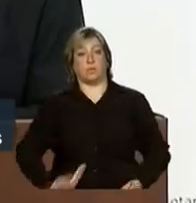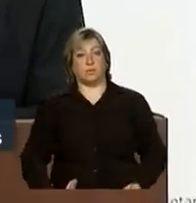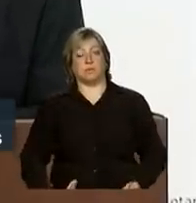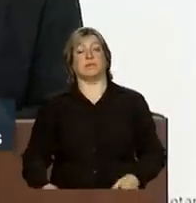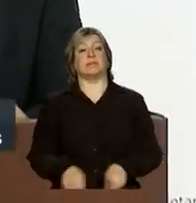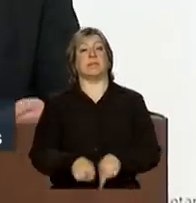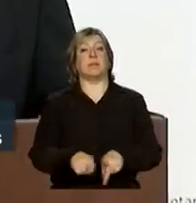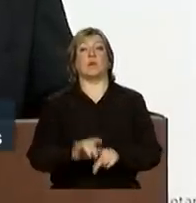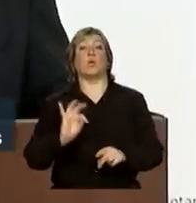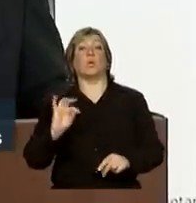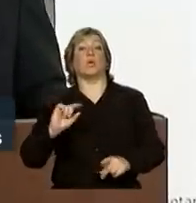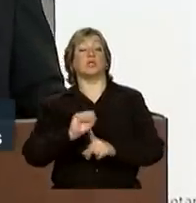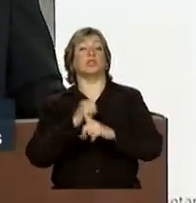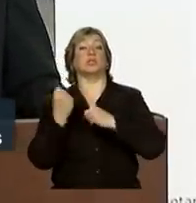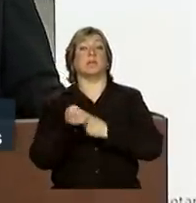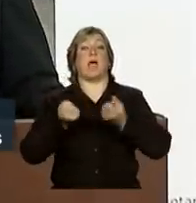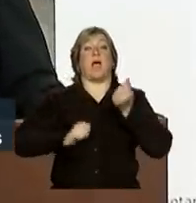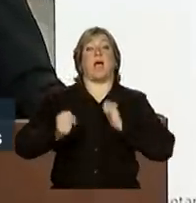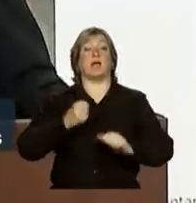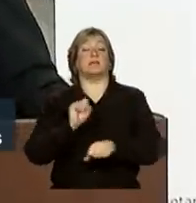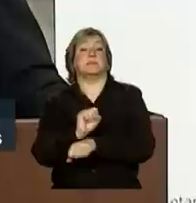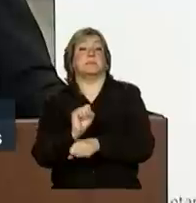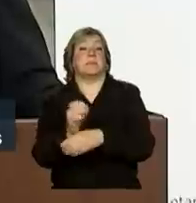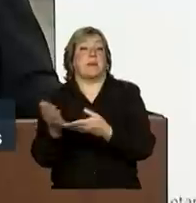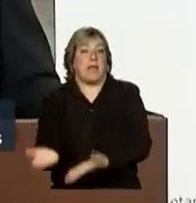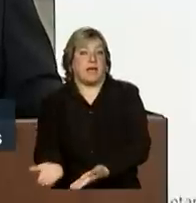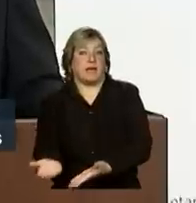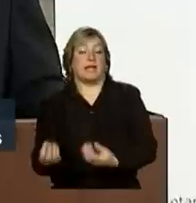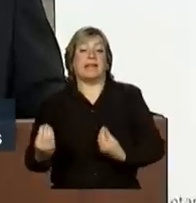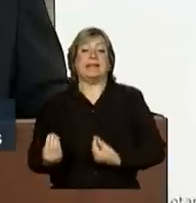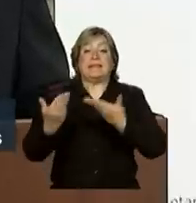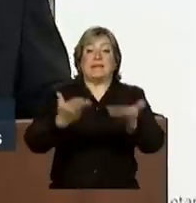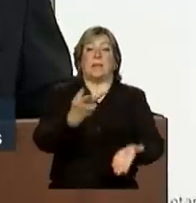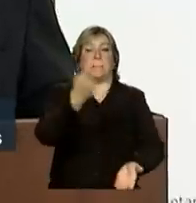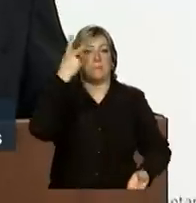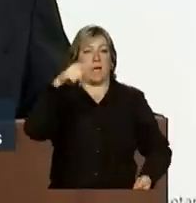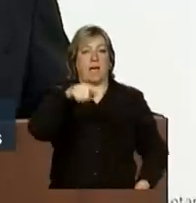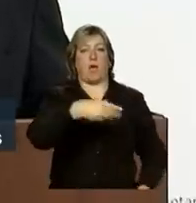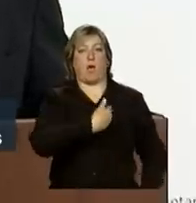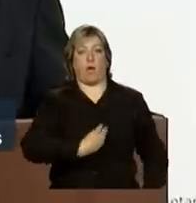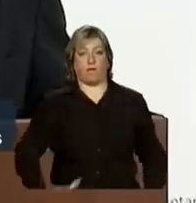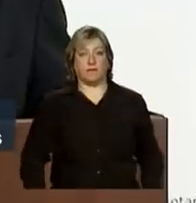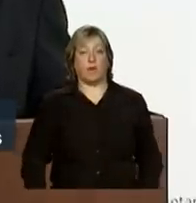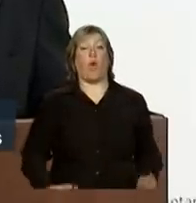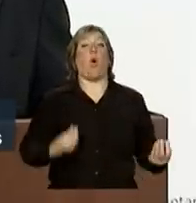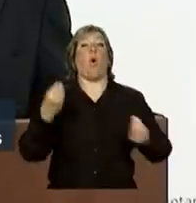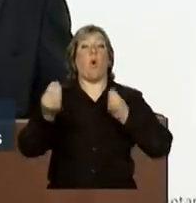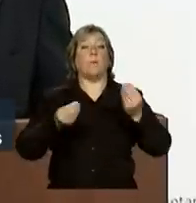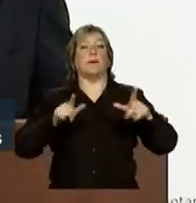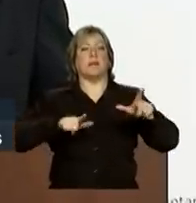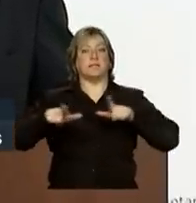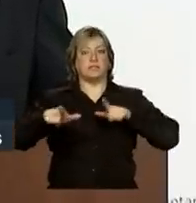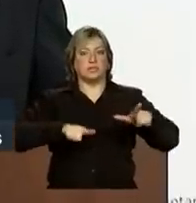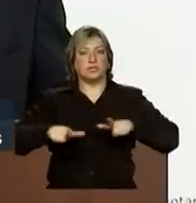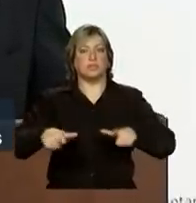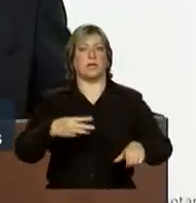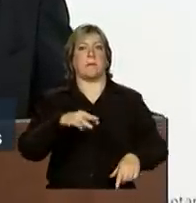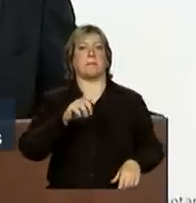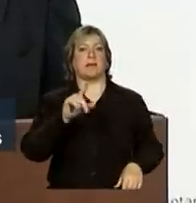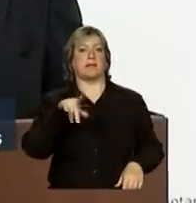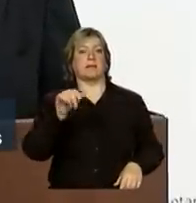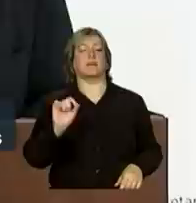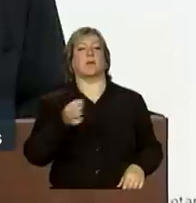expectativas da sociedade, trazendo ao governo como as ações e as medidas propostas